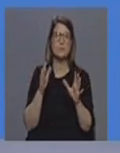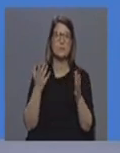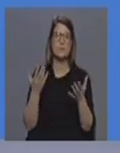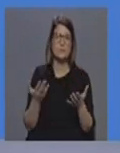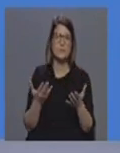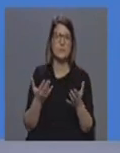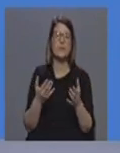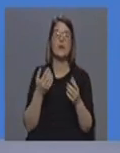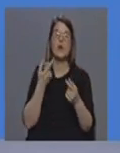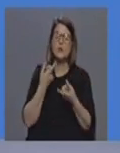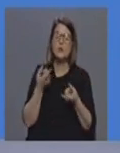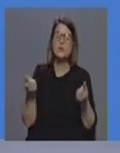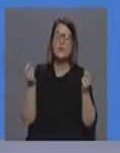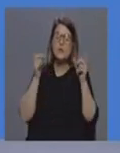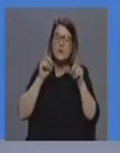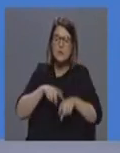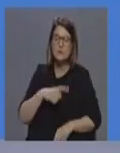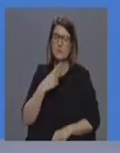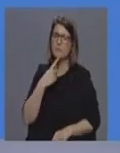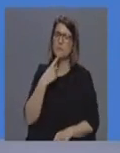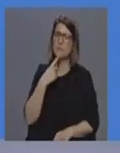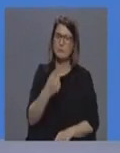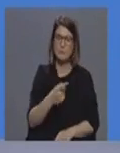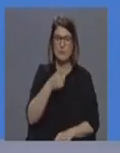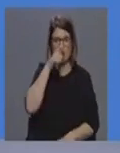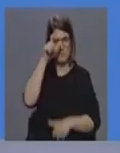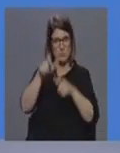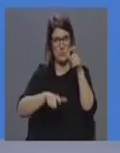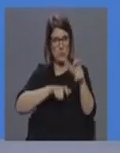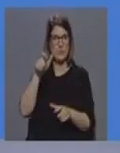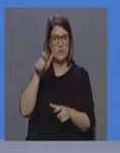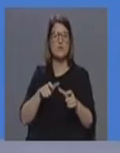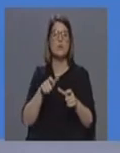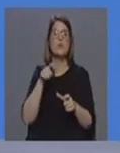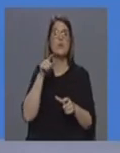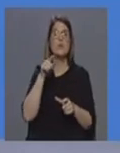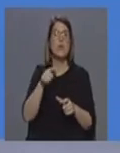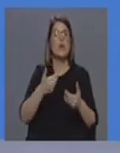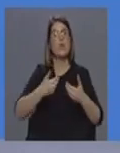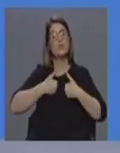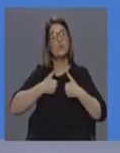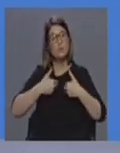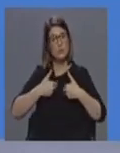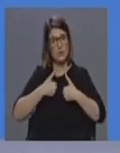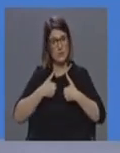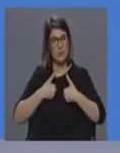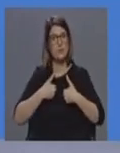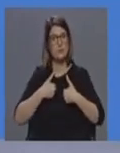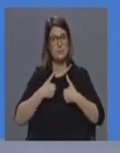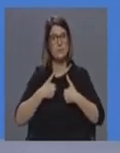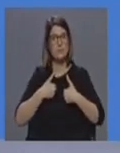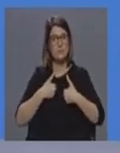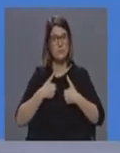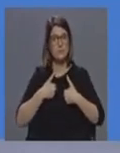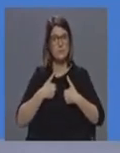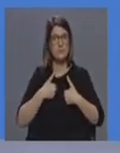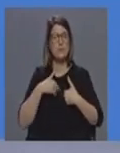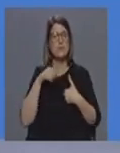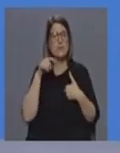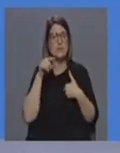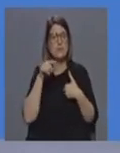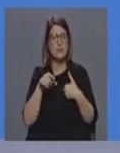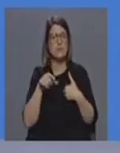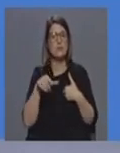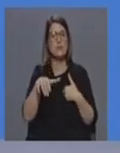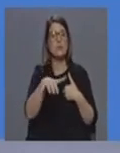reiterar junto da nossa população para que nos ajude a termos uma resposta